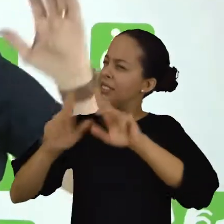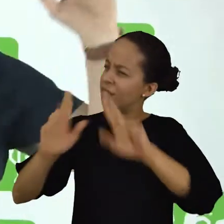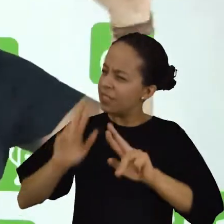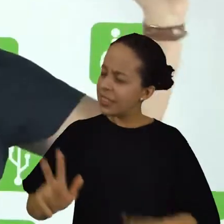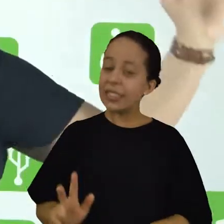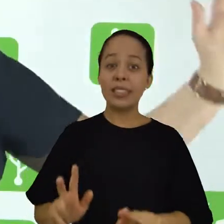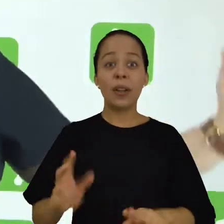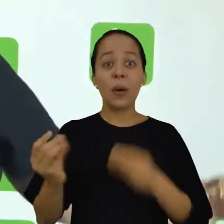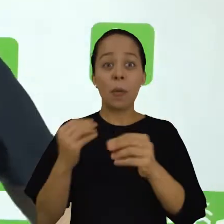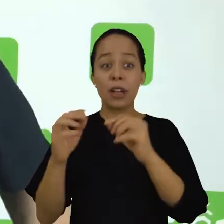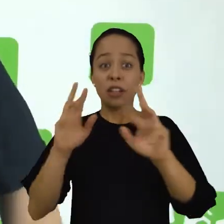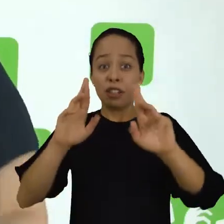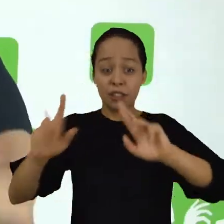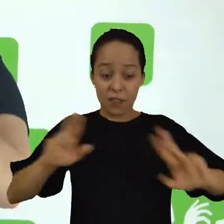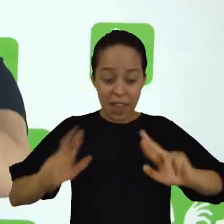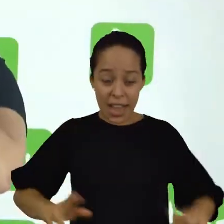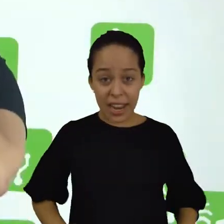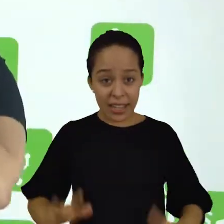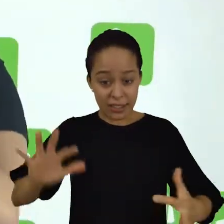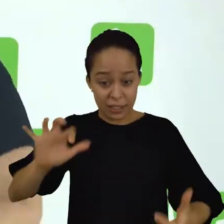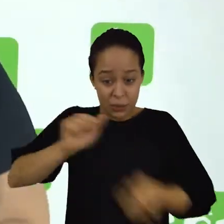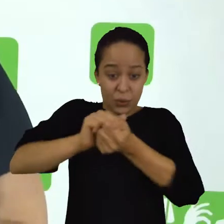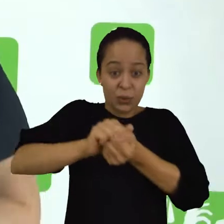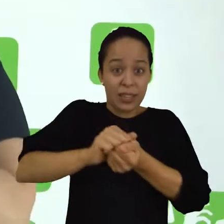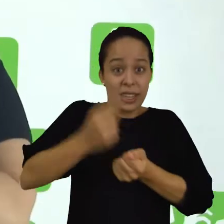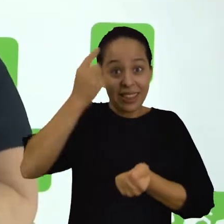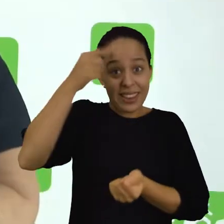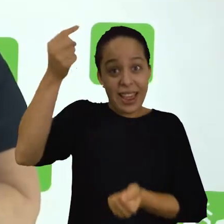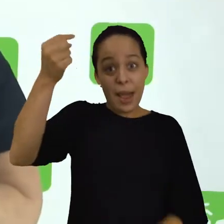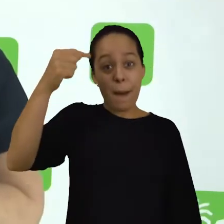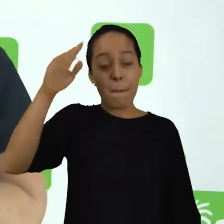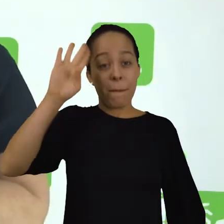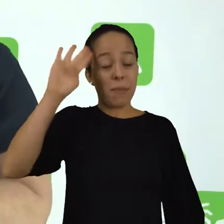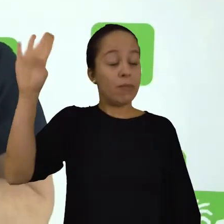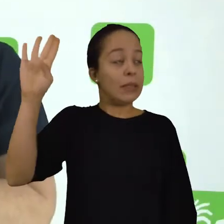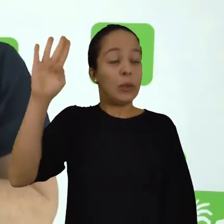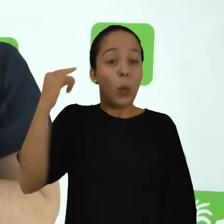juntar todas essas diferenças em uma ideia principal.